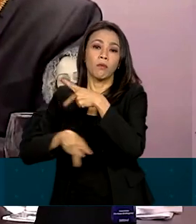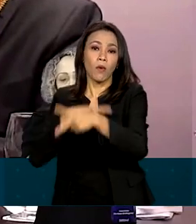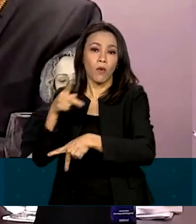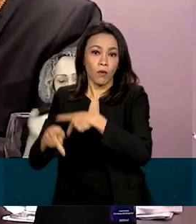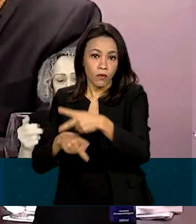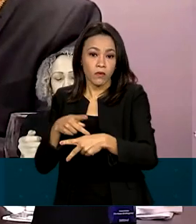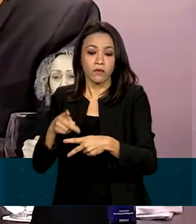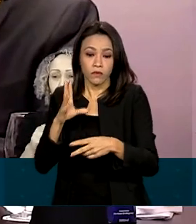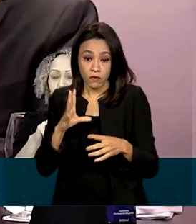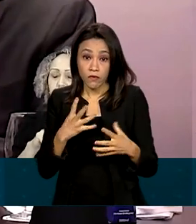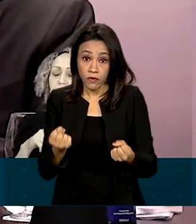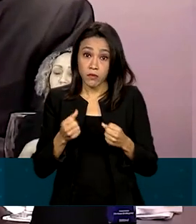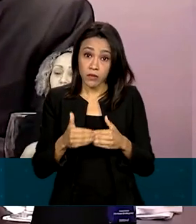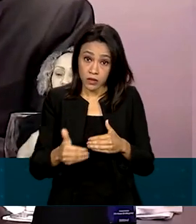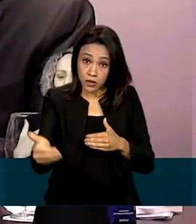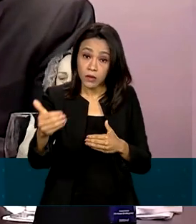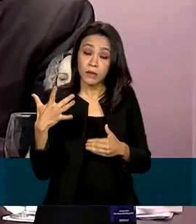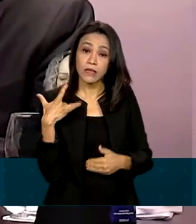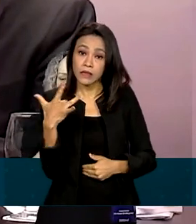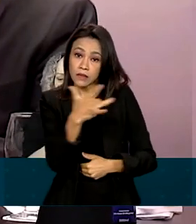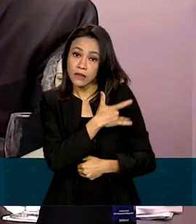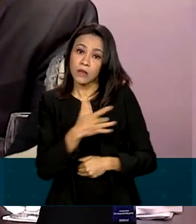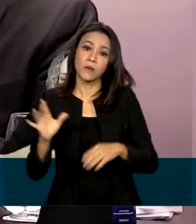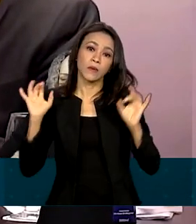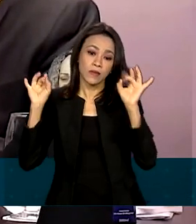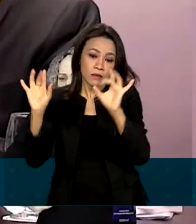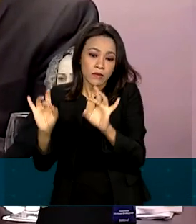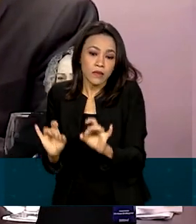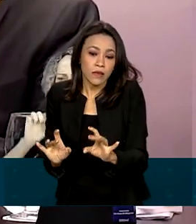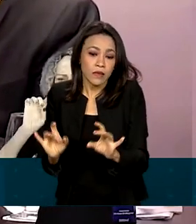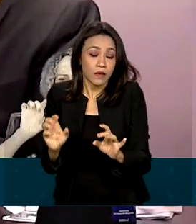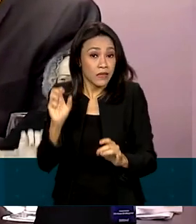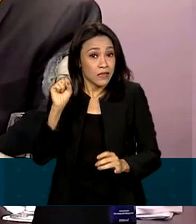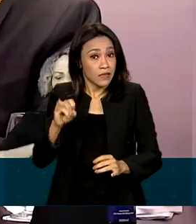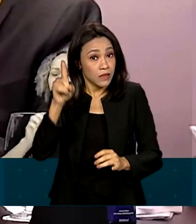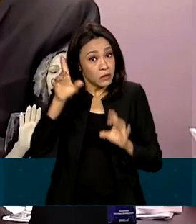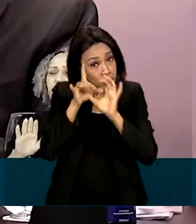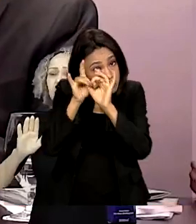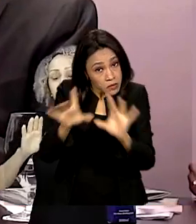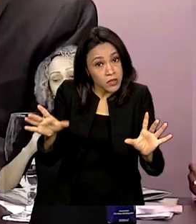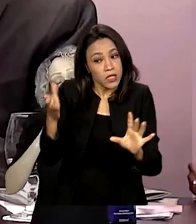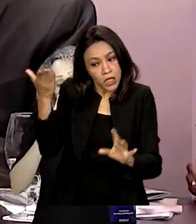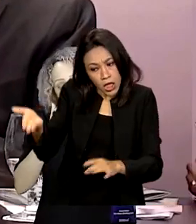pública especial, quem sabe, se Deus quiser, dirigida pelos próprios indígenas.